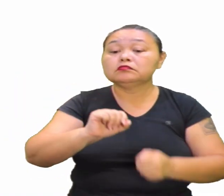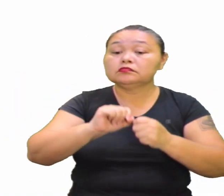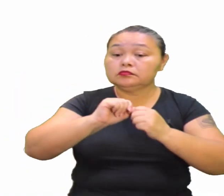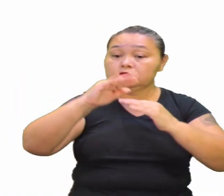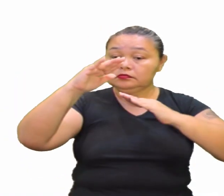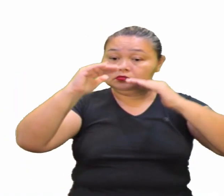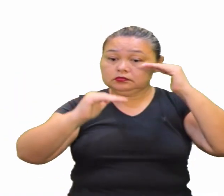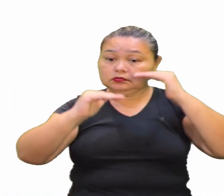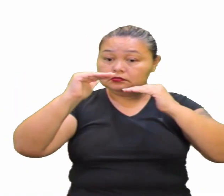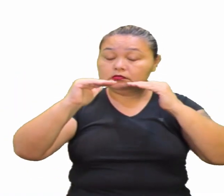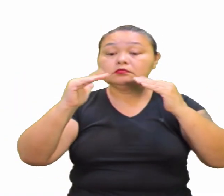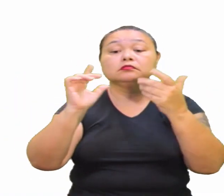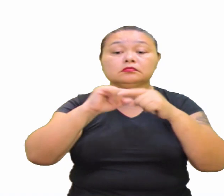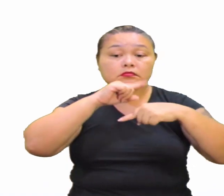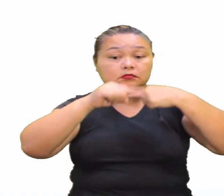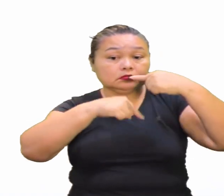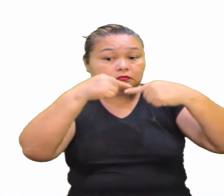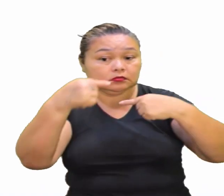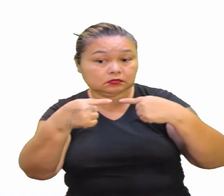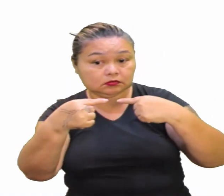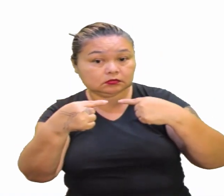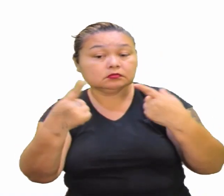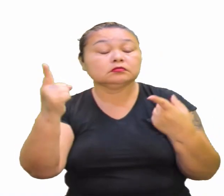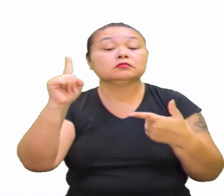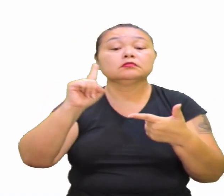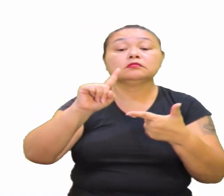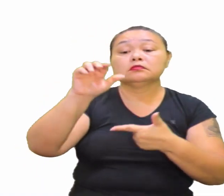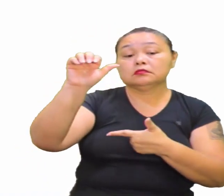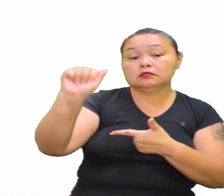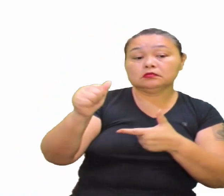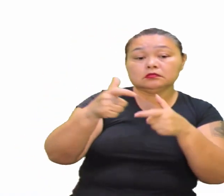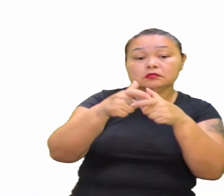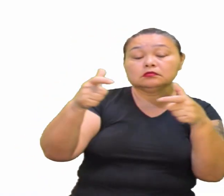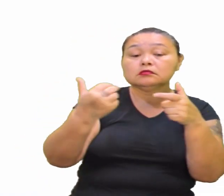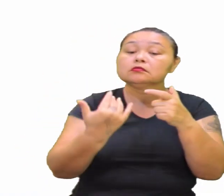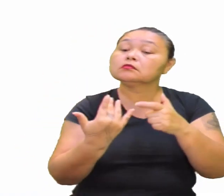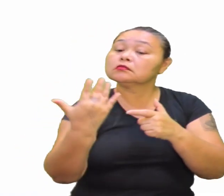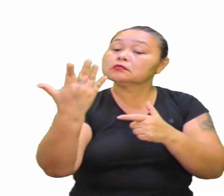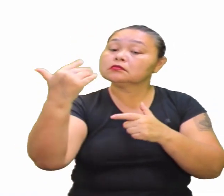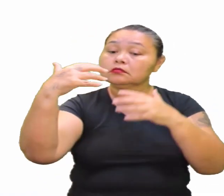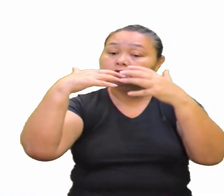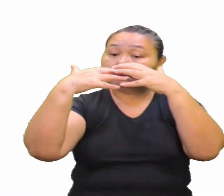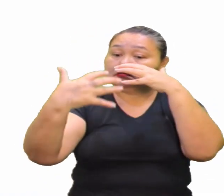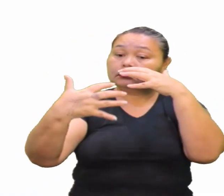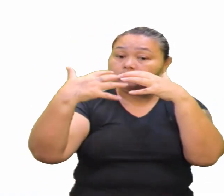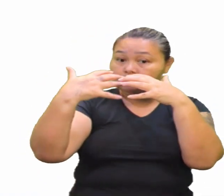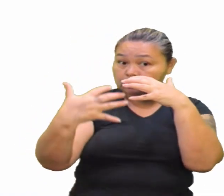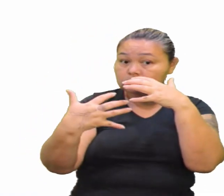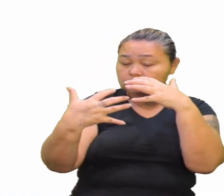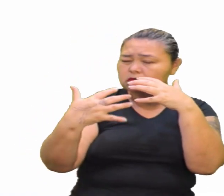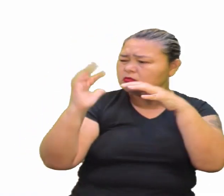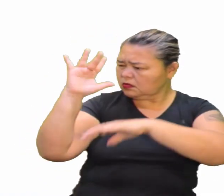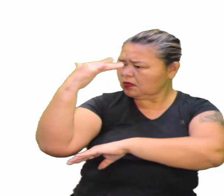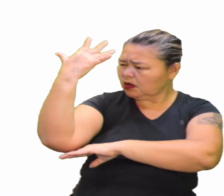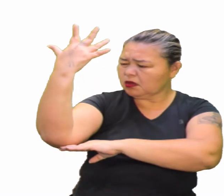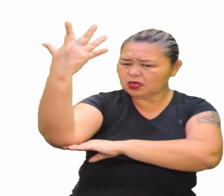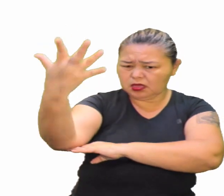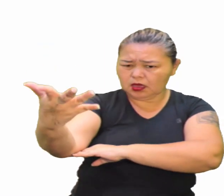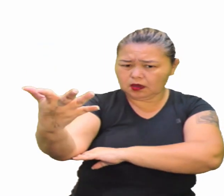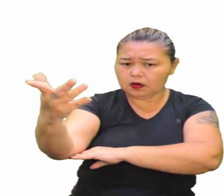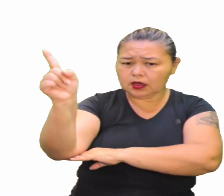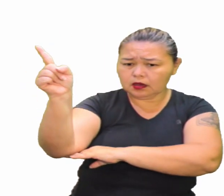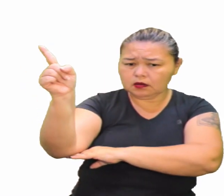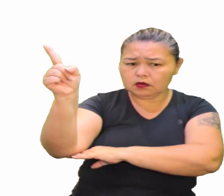maneiras Como Alternativa A Aumento dos gases Do efeito estufa Será que é o desmatamento Que